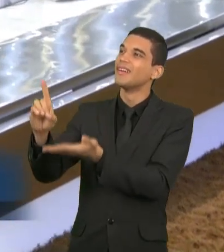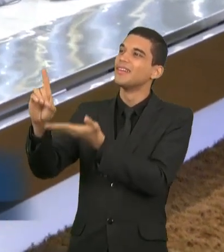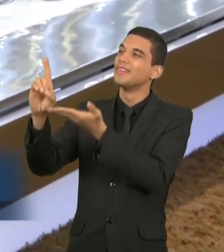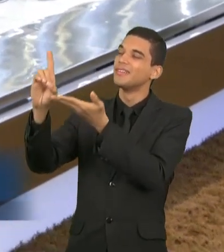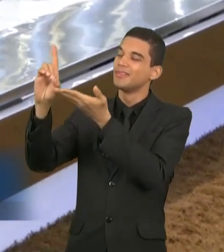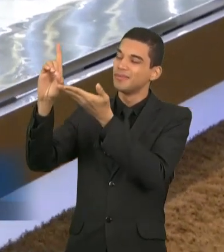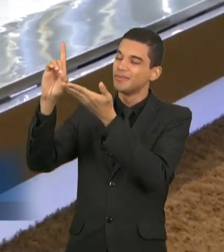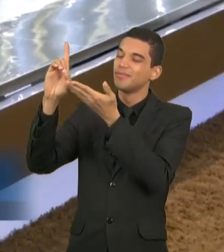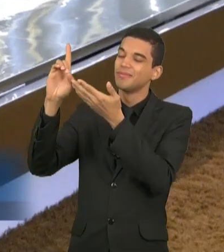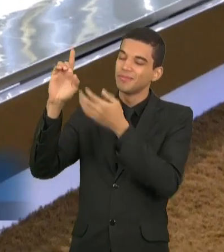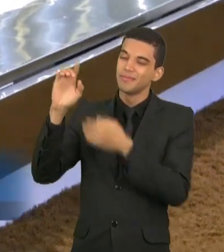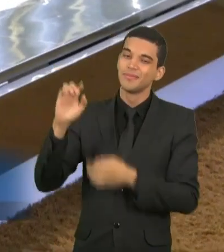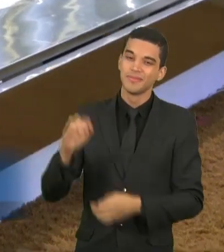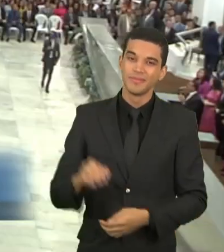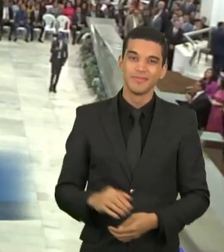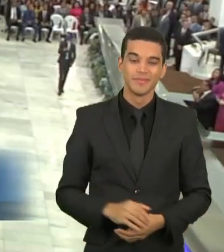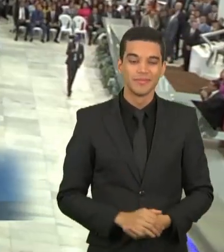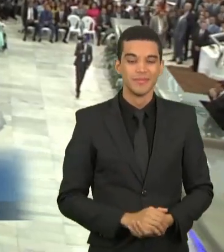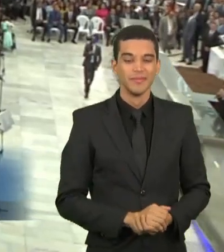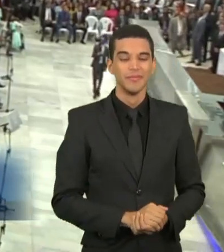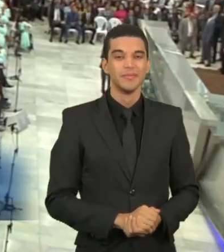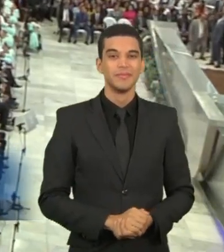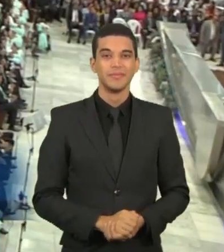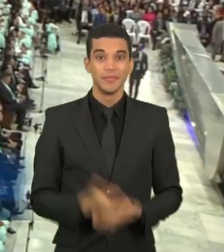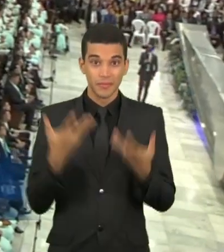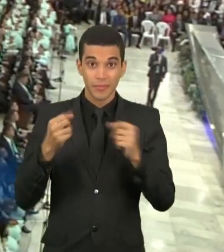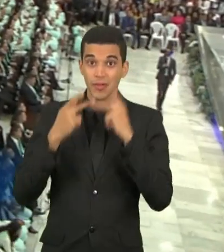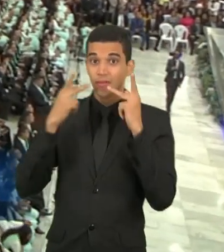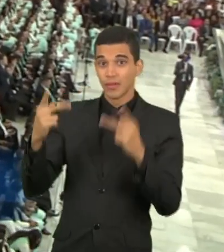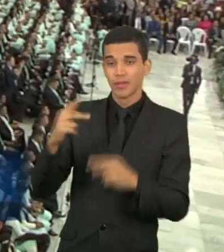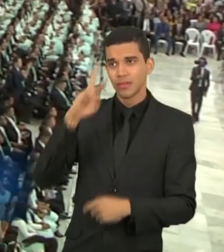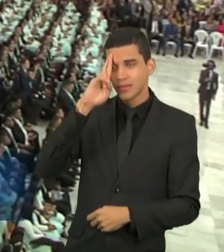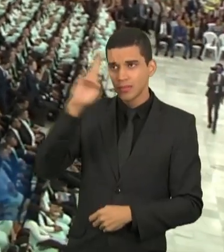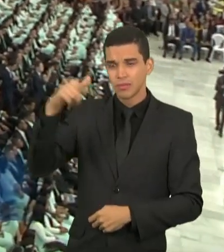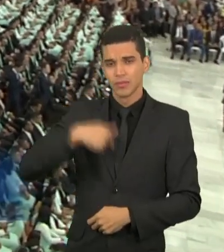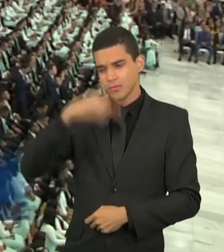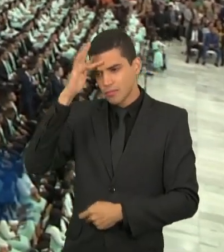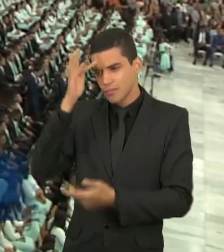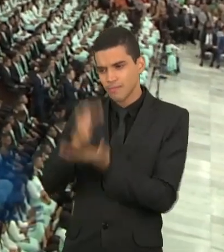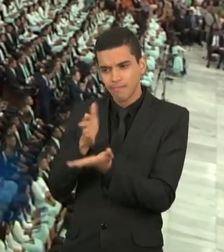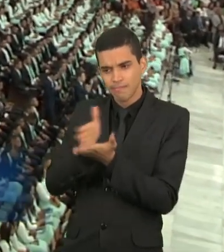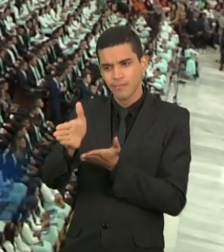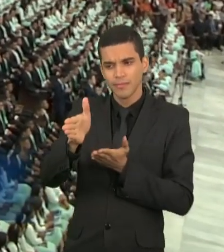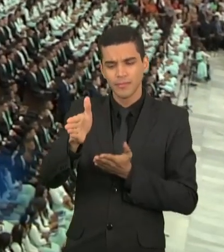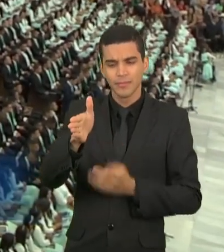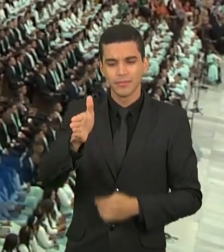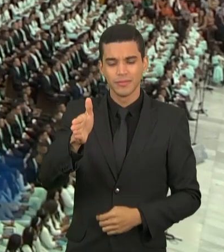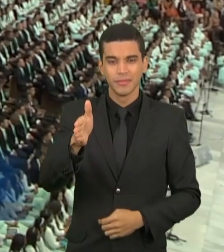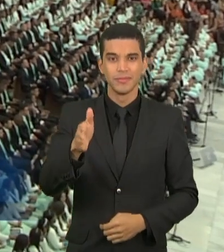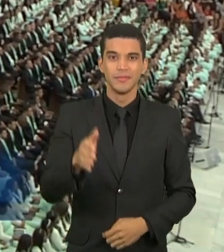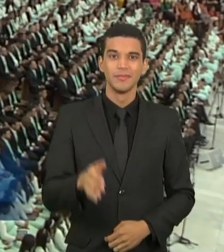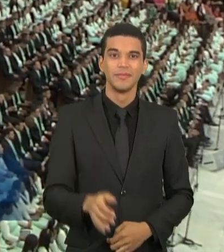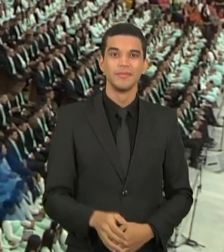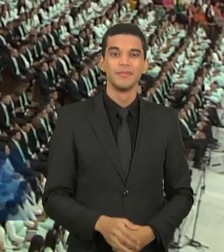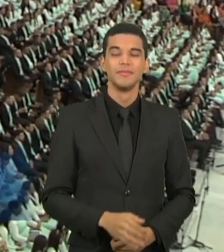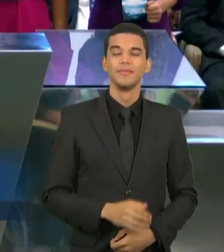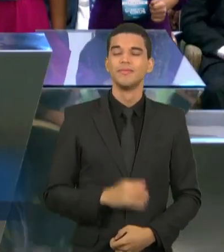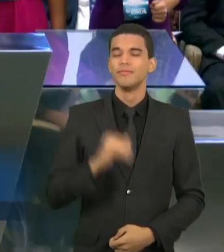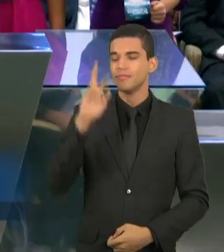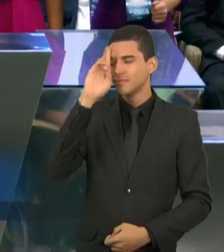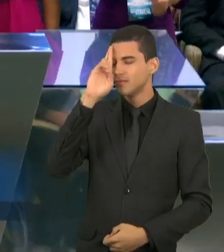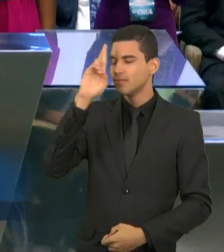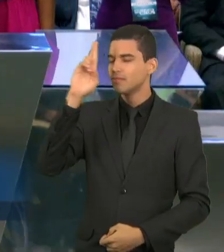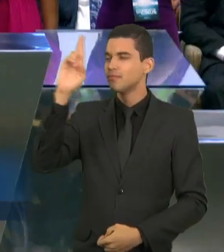Você vai dizer agora, eu não nego a minha fé em ti, Senhor. Bem bonito. Não